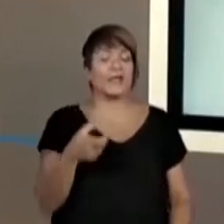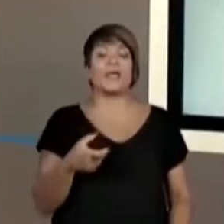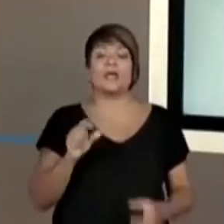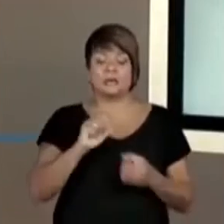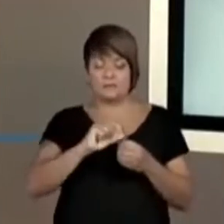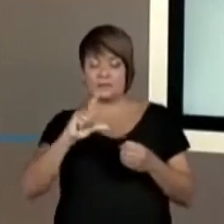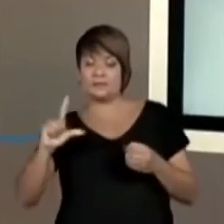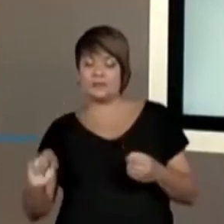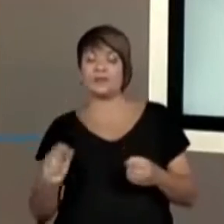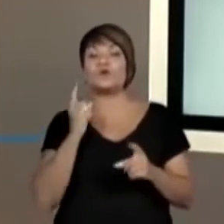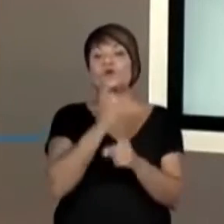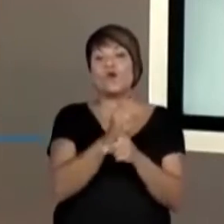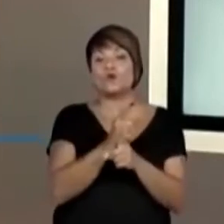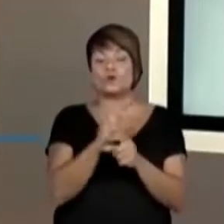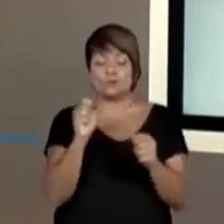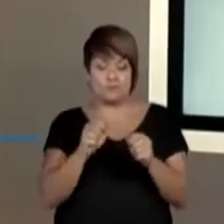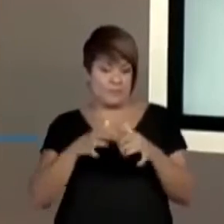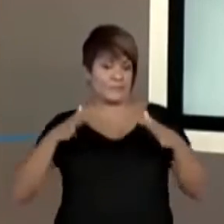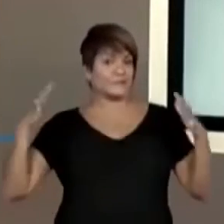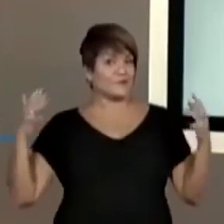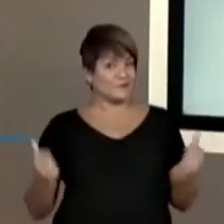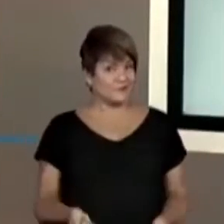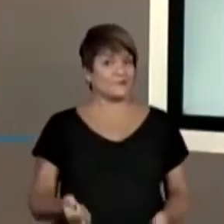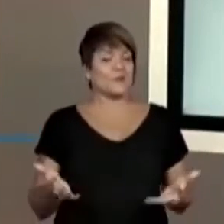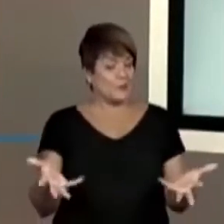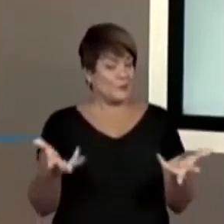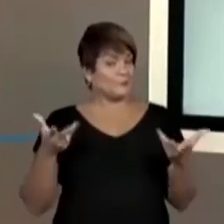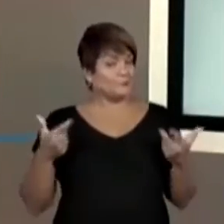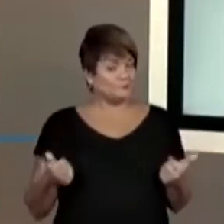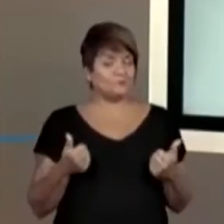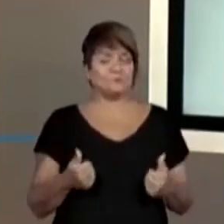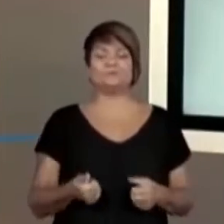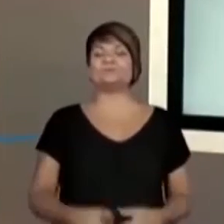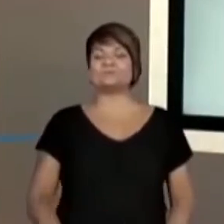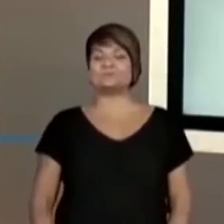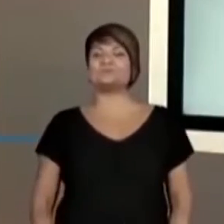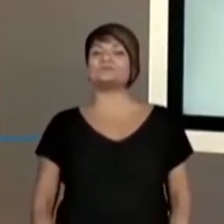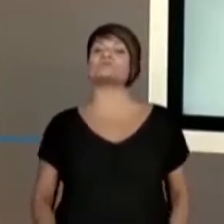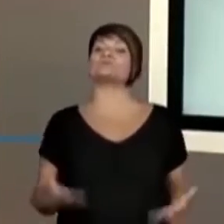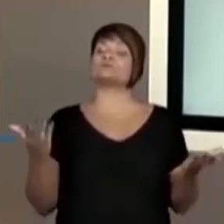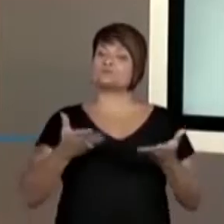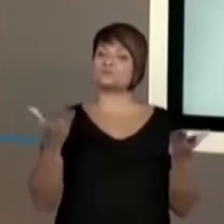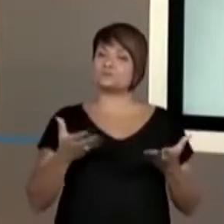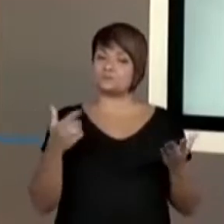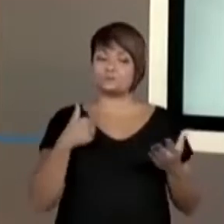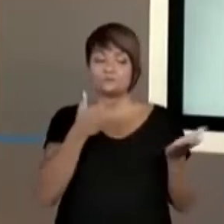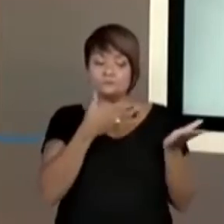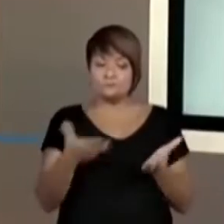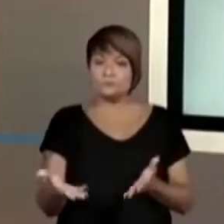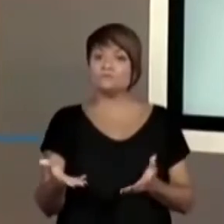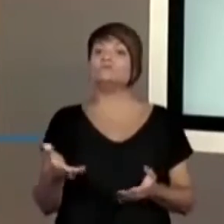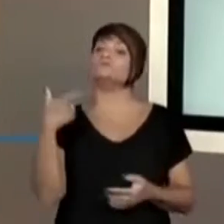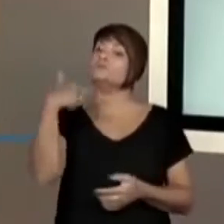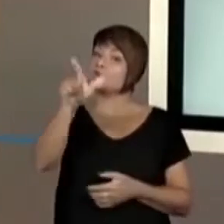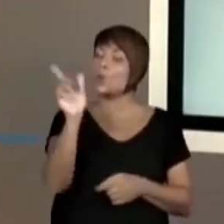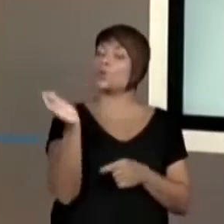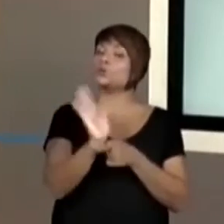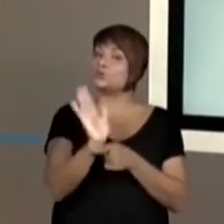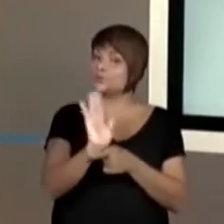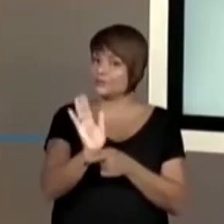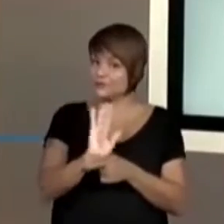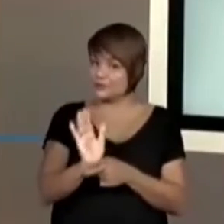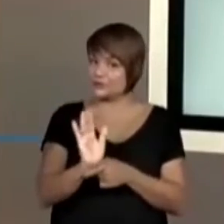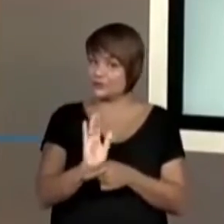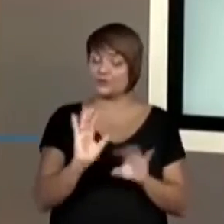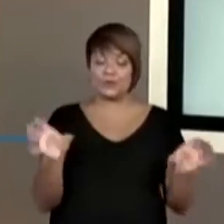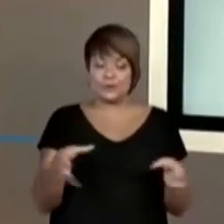Um Encontro Precioso aí da Turma do Quintal da Cultura. E hoje, eu trouxe mais um, eu trouxe um outro vídeo